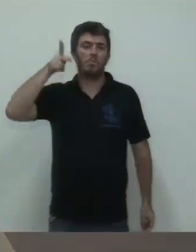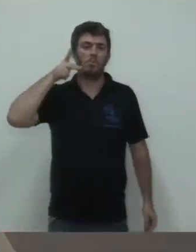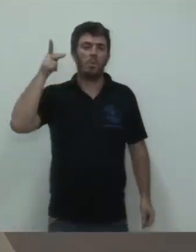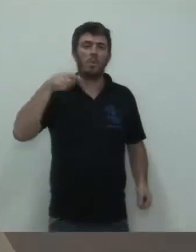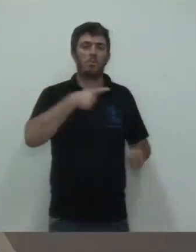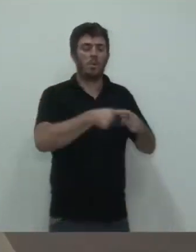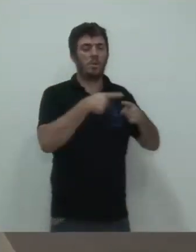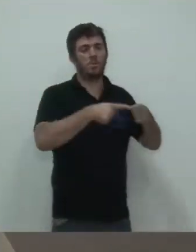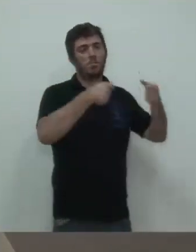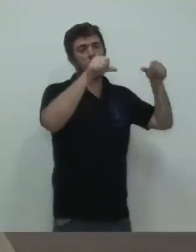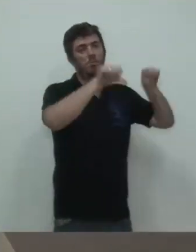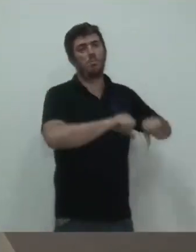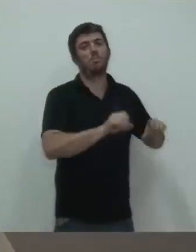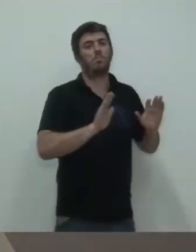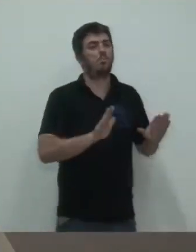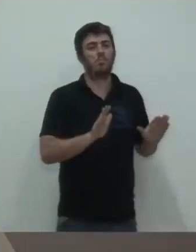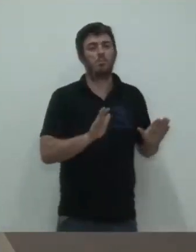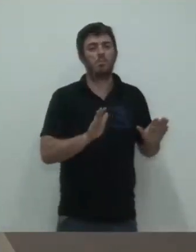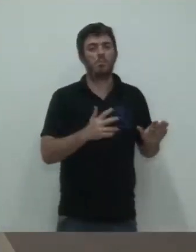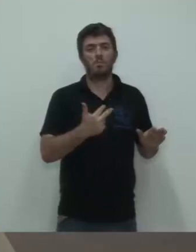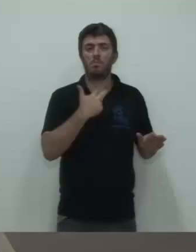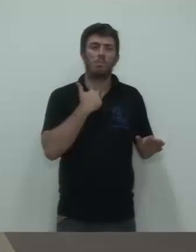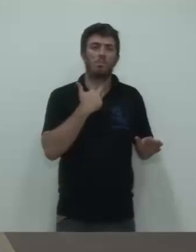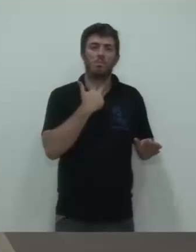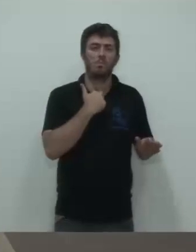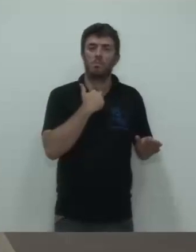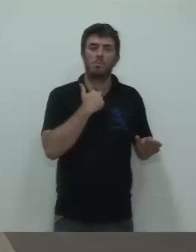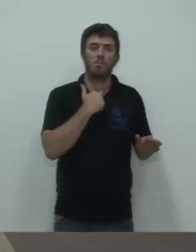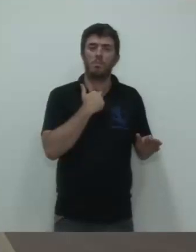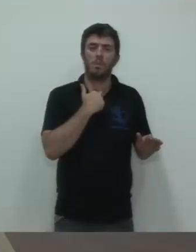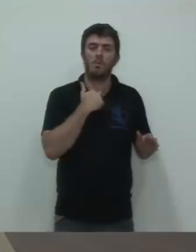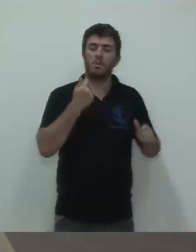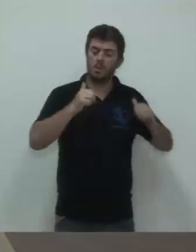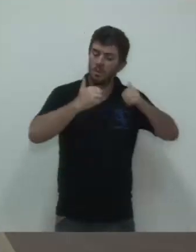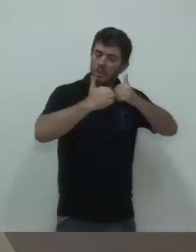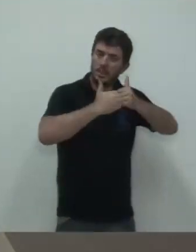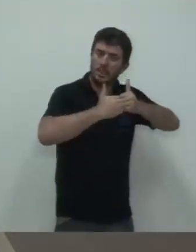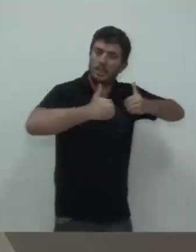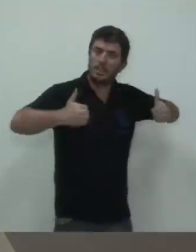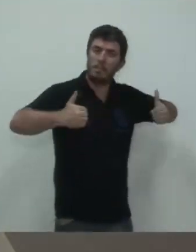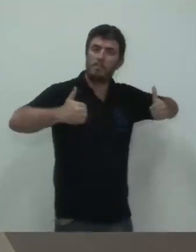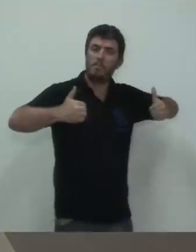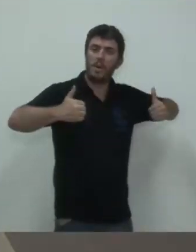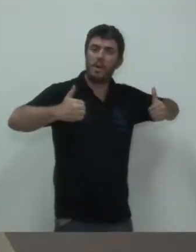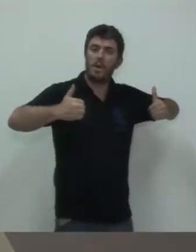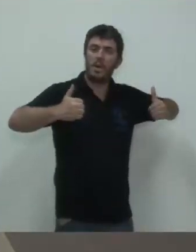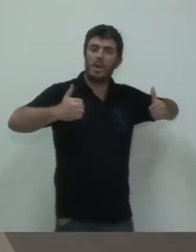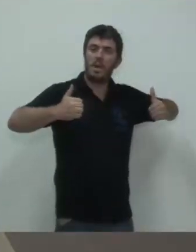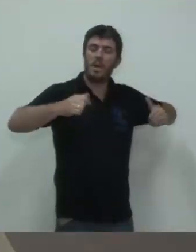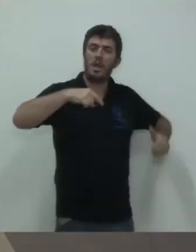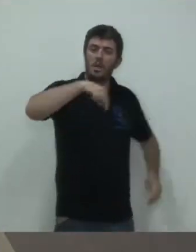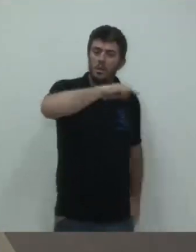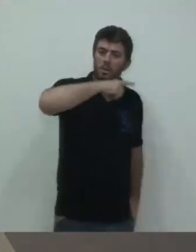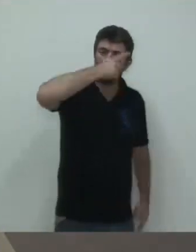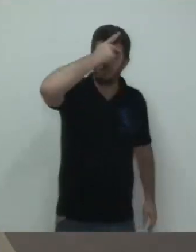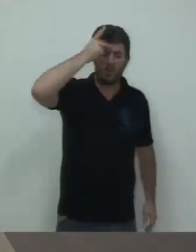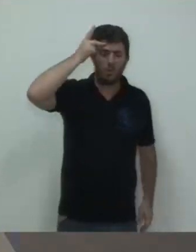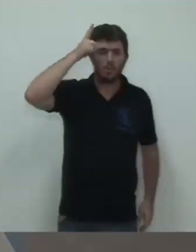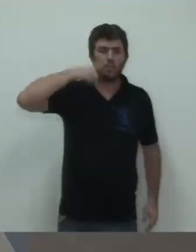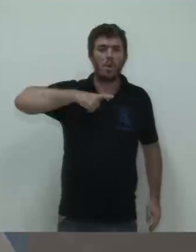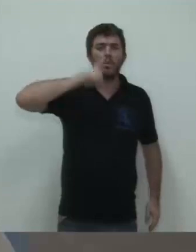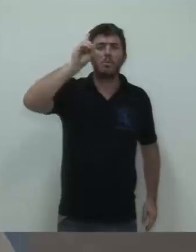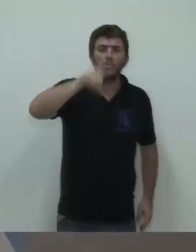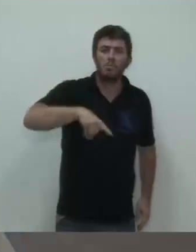entidade, para o próprio Conselho. Eu falo aqui com respeitando todo cidadão, todos que foram candidatos, todos têm o seu direito, estando de acordo com o que